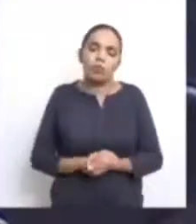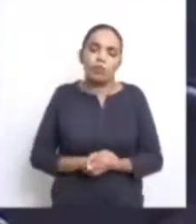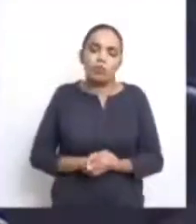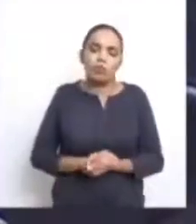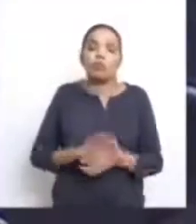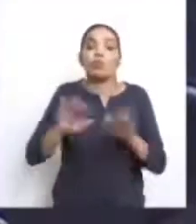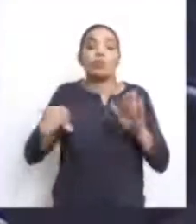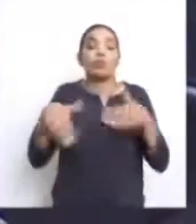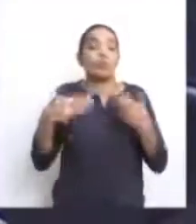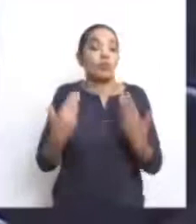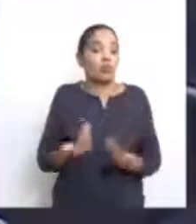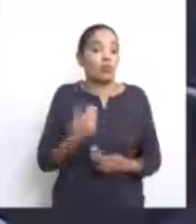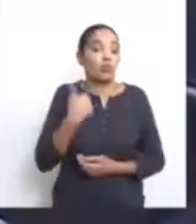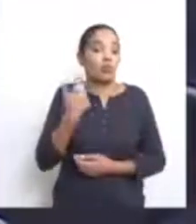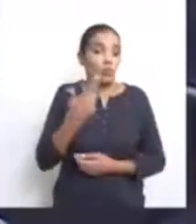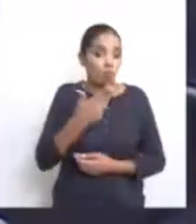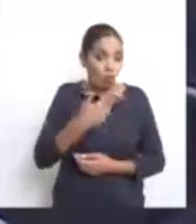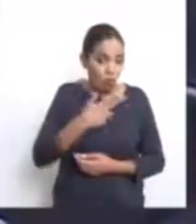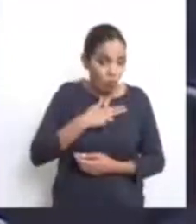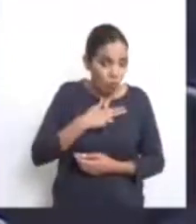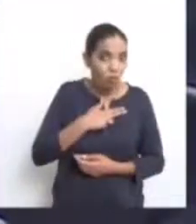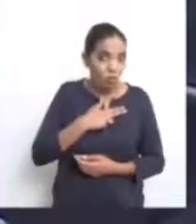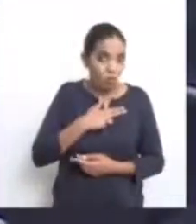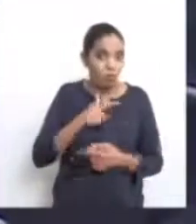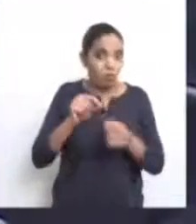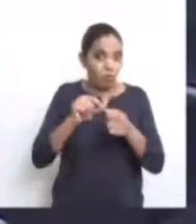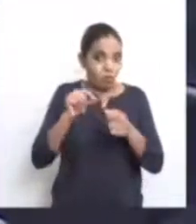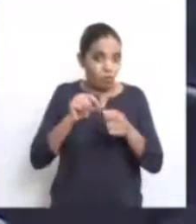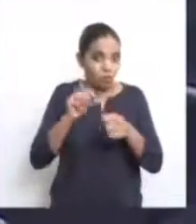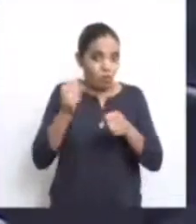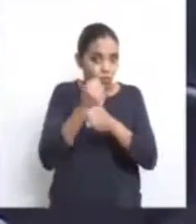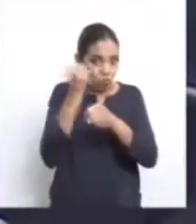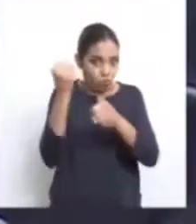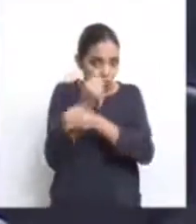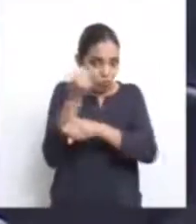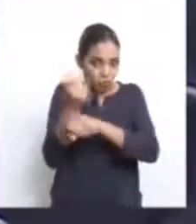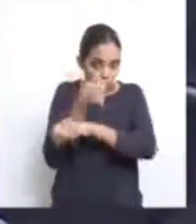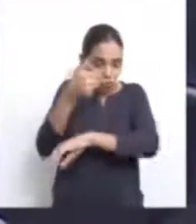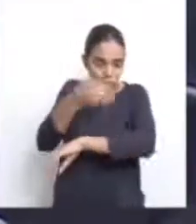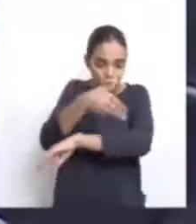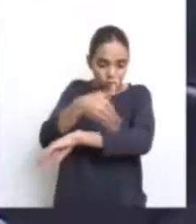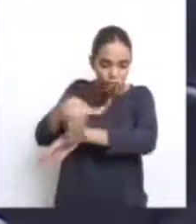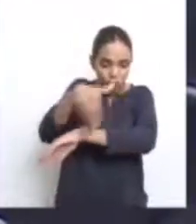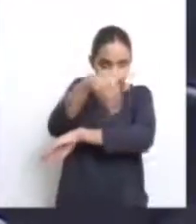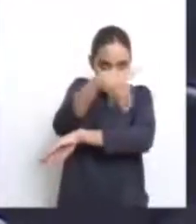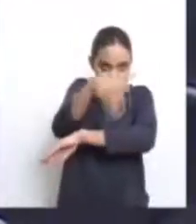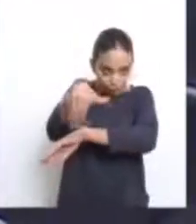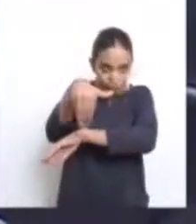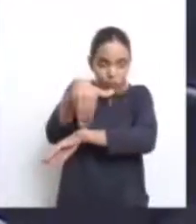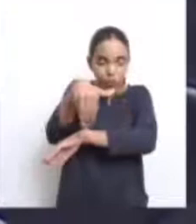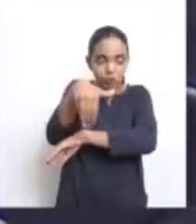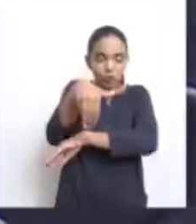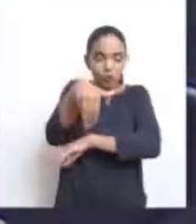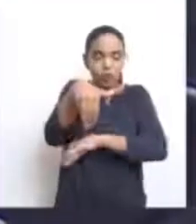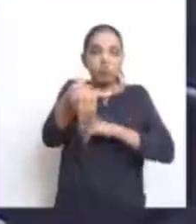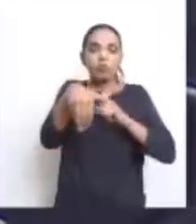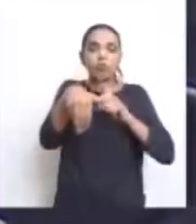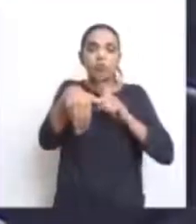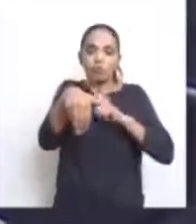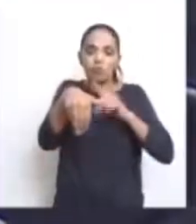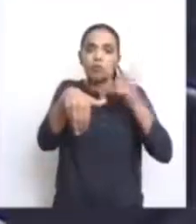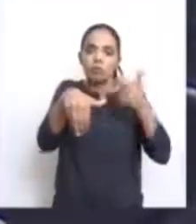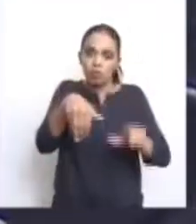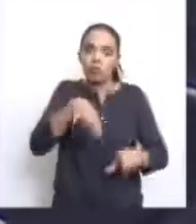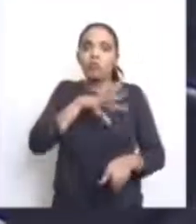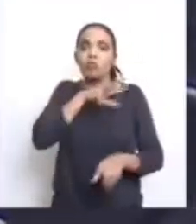Quando nós vamos fazer uma obra de duplicação, nós trazemos essa receita novamente